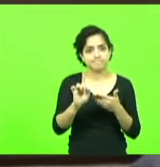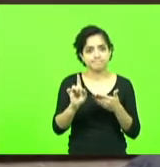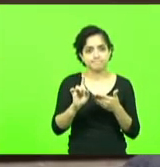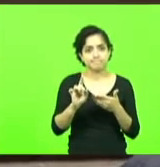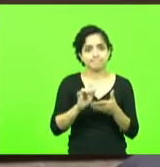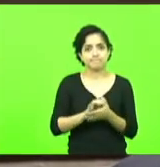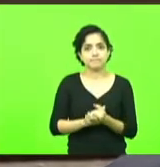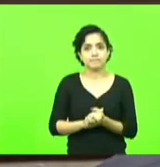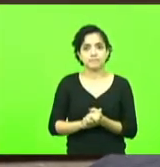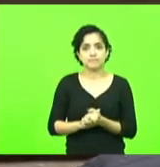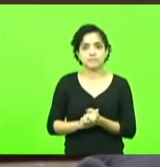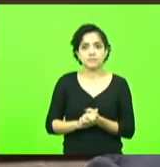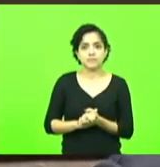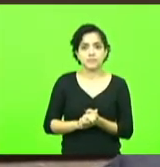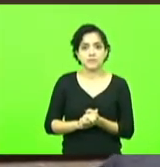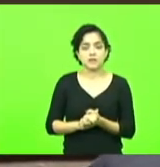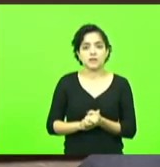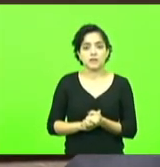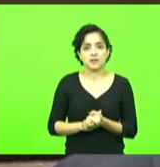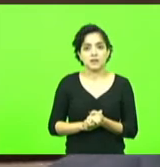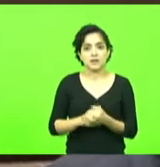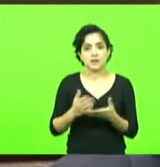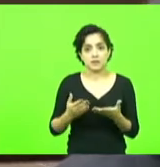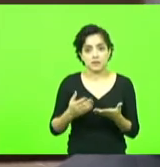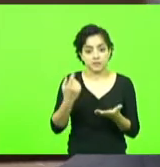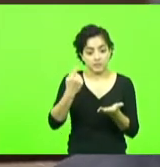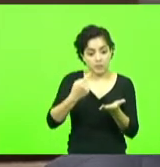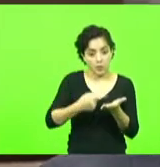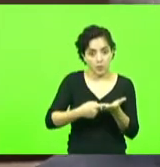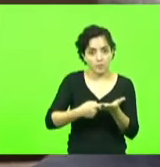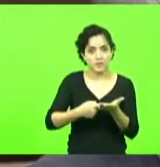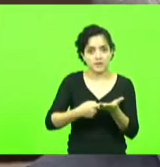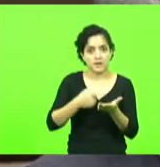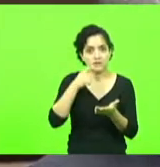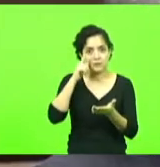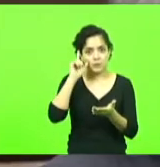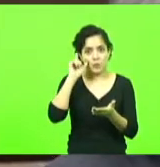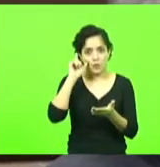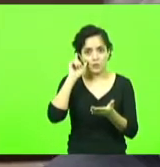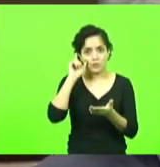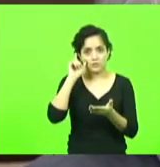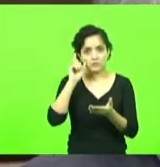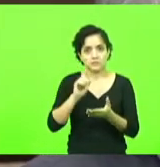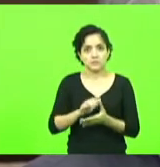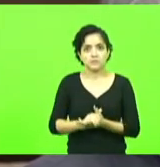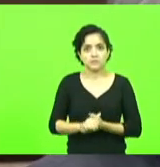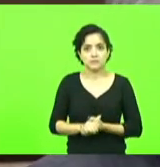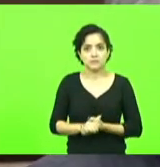prometida a mim ontem pelo governador em exercício Mauro de Nadal